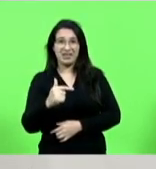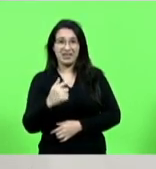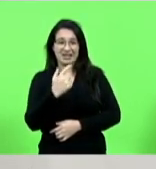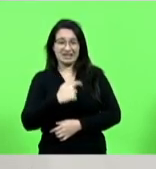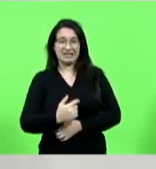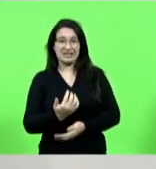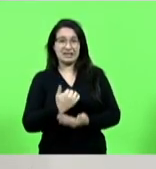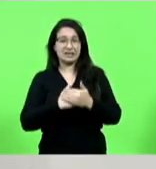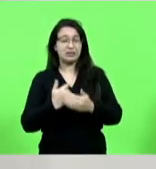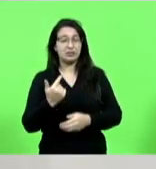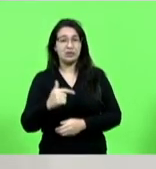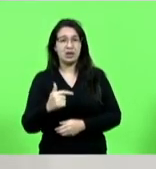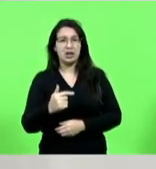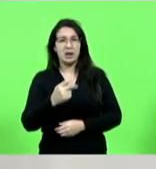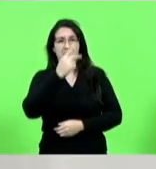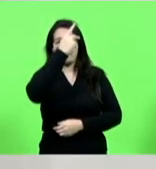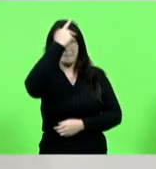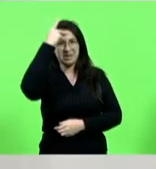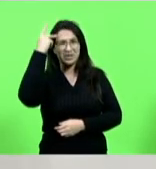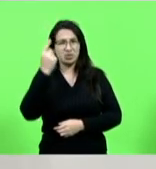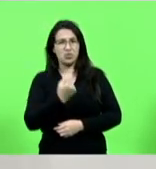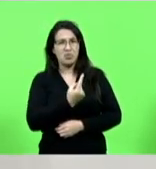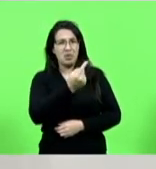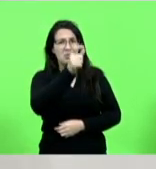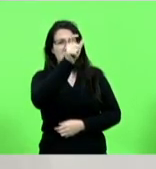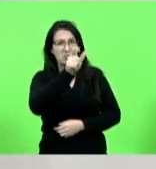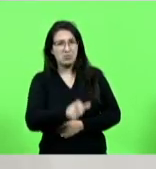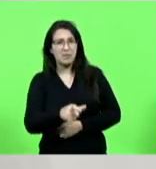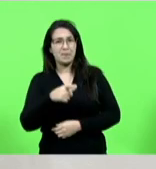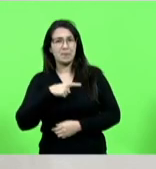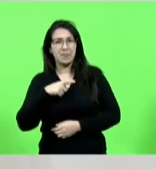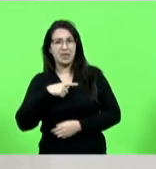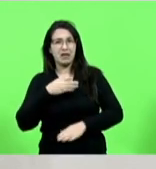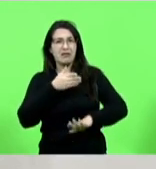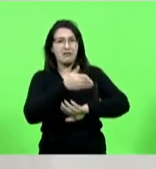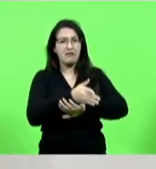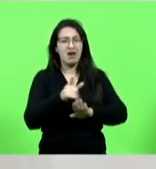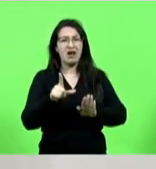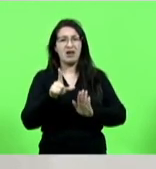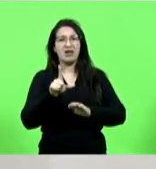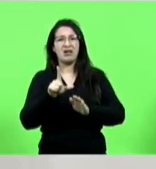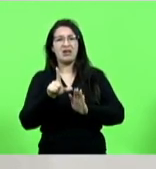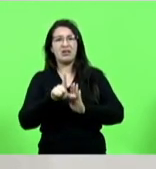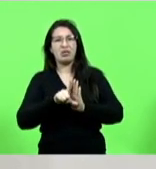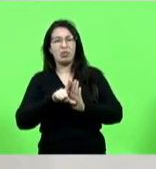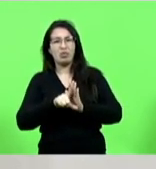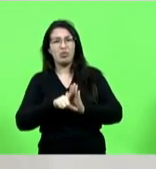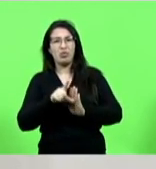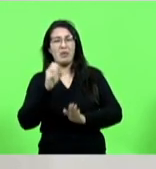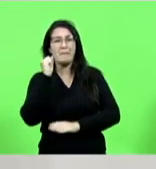imaginar que alguém tem capacidade de ir na loja e matar uma menina